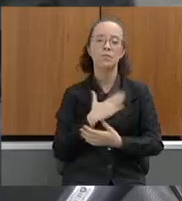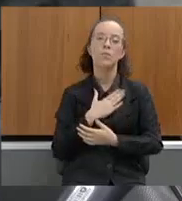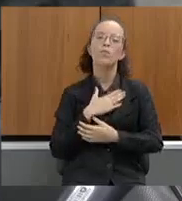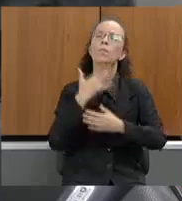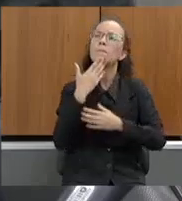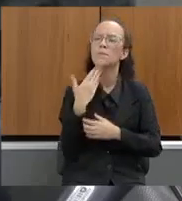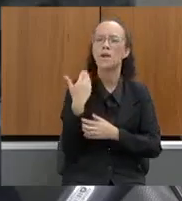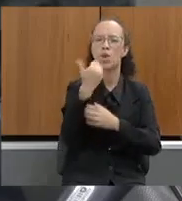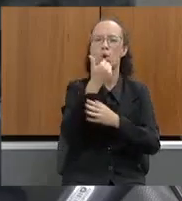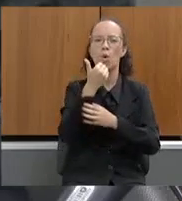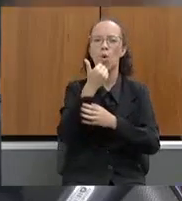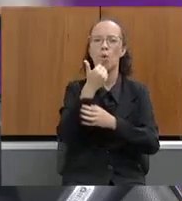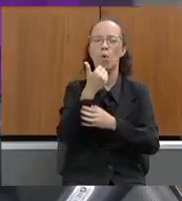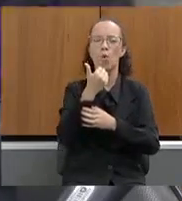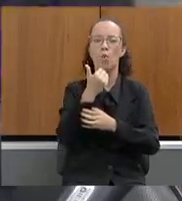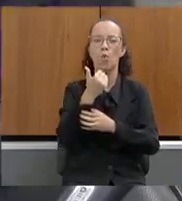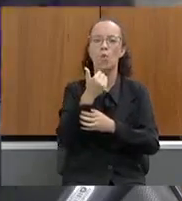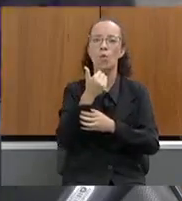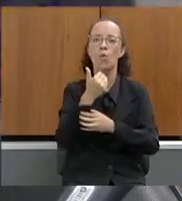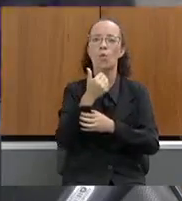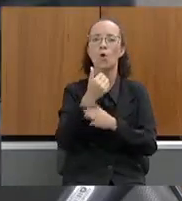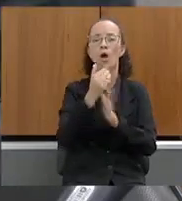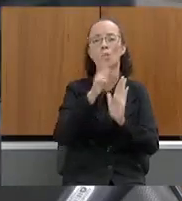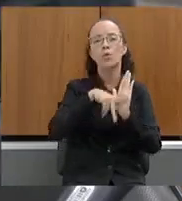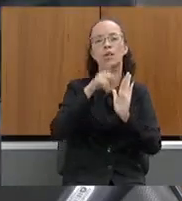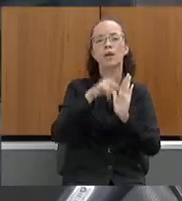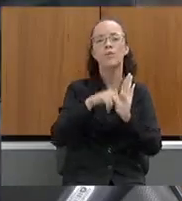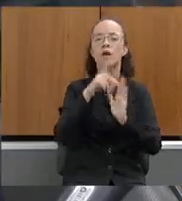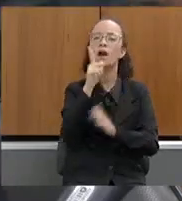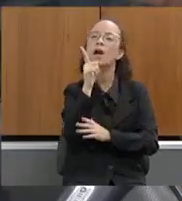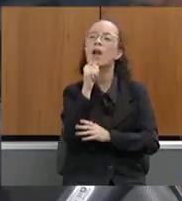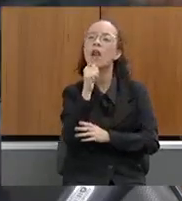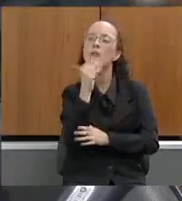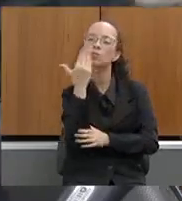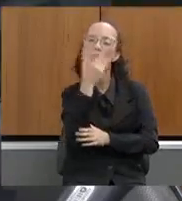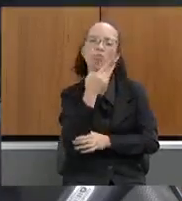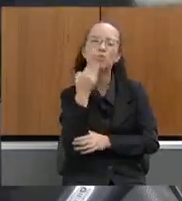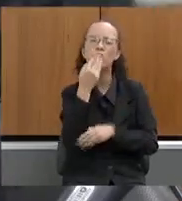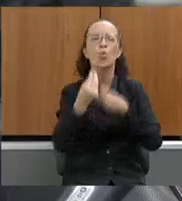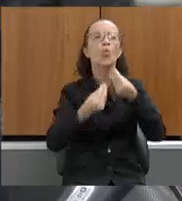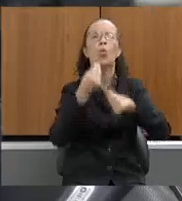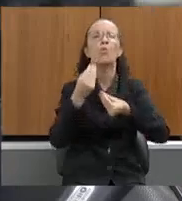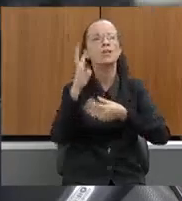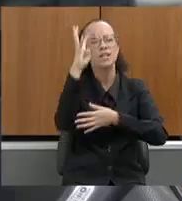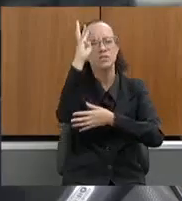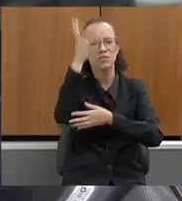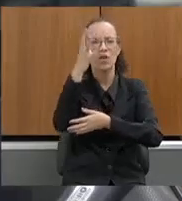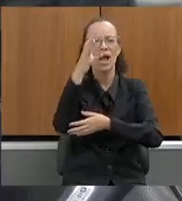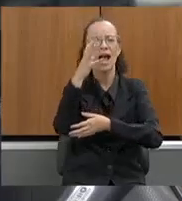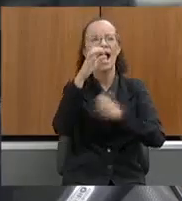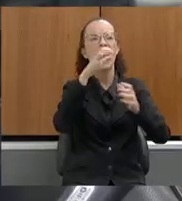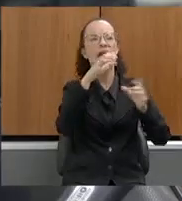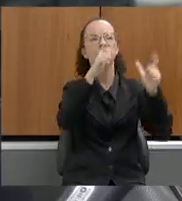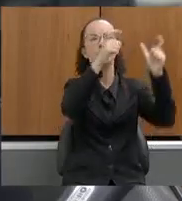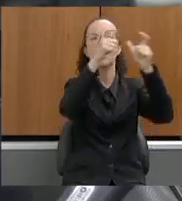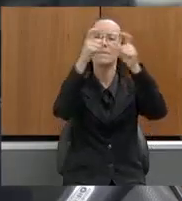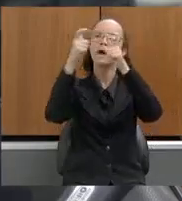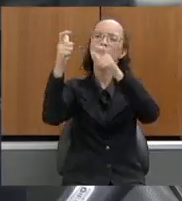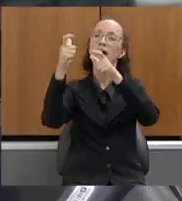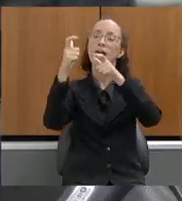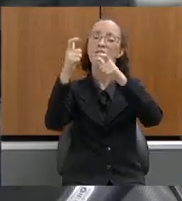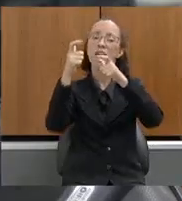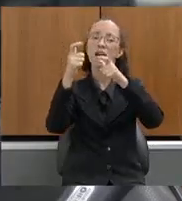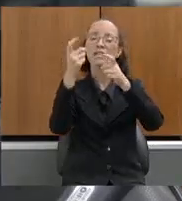com relação ao programa Água Doce, como que foi definido as áreas que seriam beneficiadas por esse